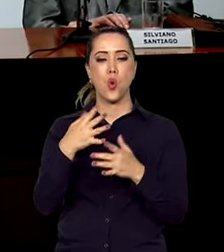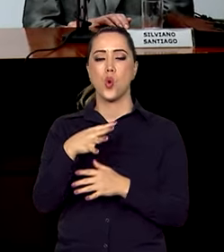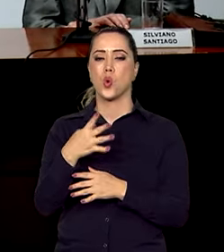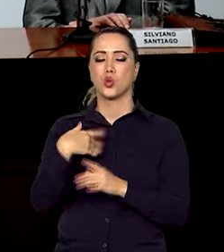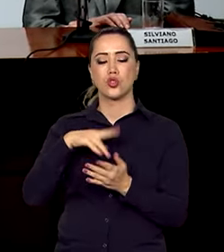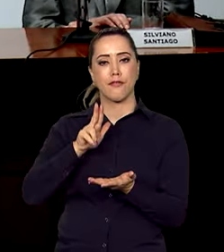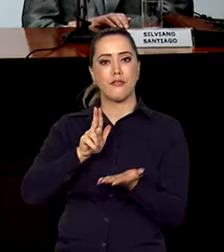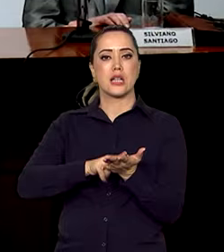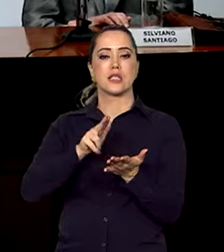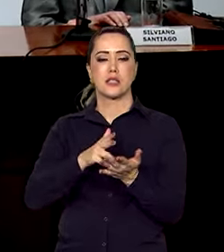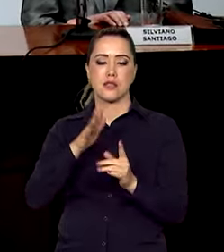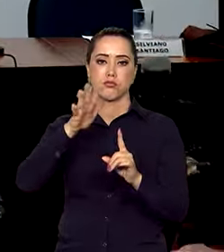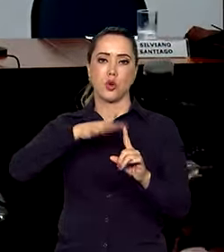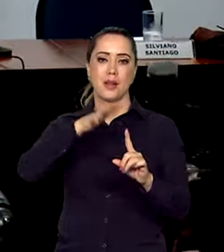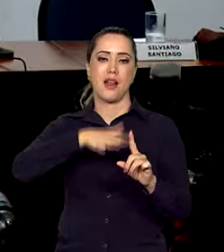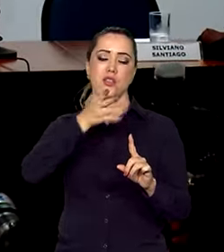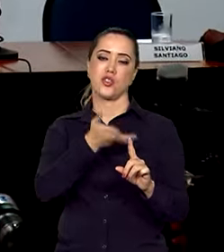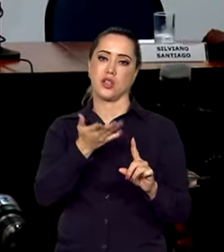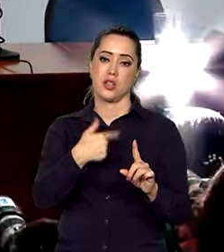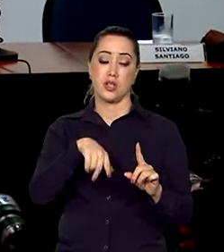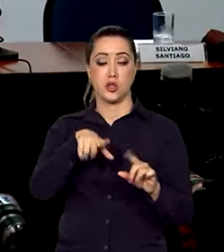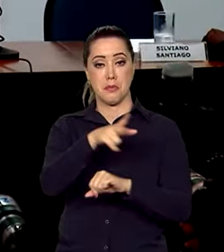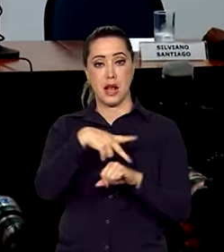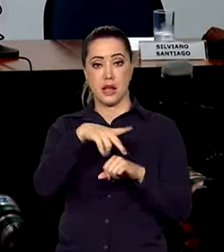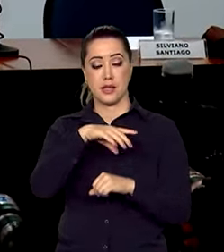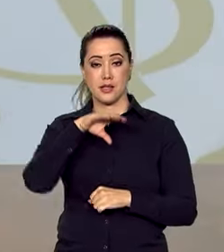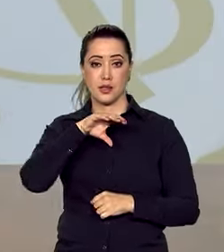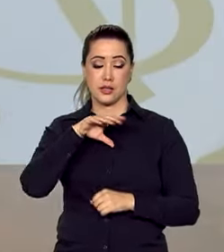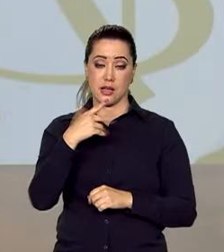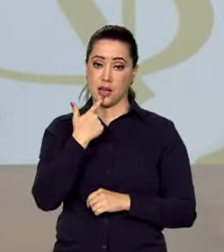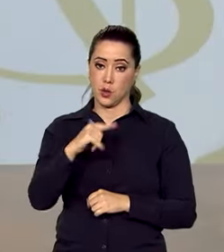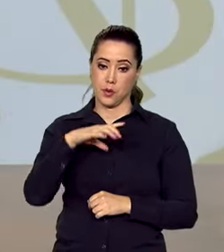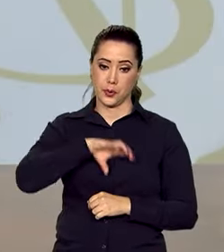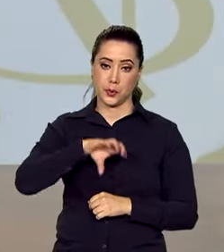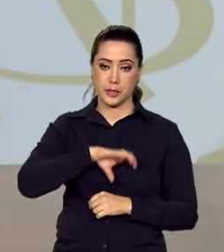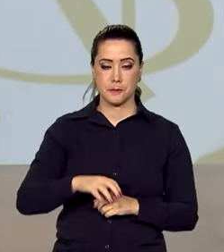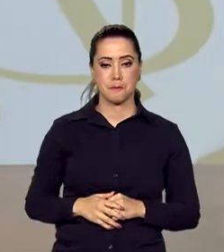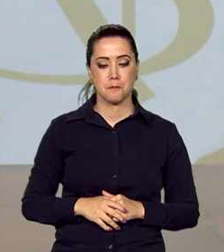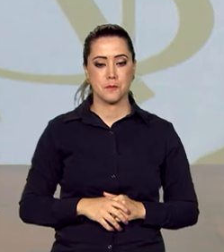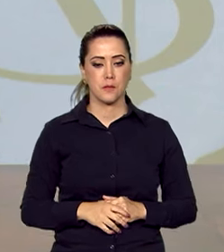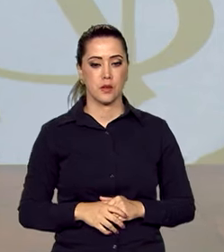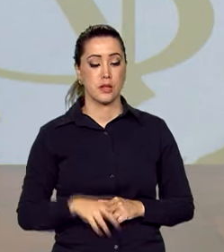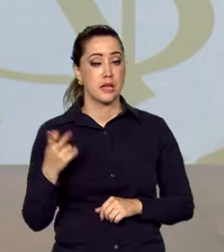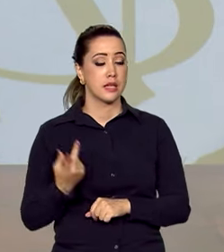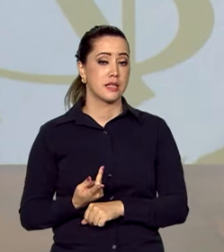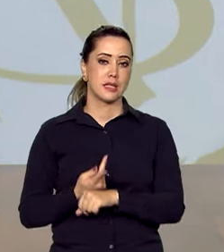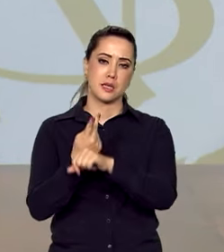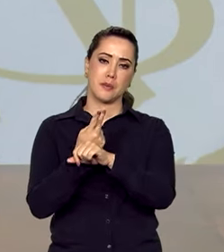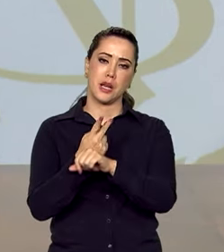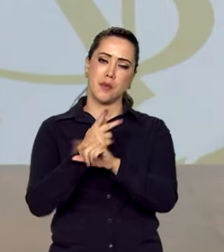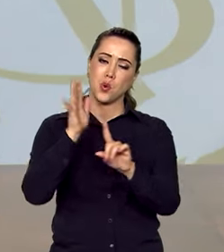literário dos países lusófonos, o Prêmio Camões de Literatura. Esse prêmio, que consagra um autor em língua